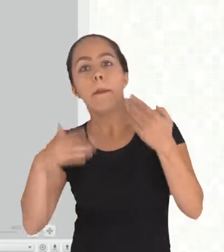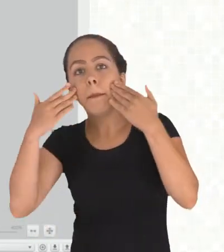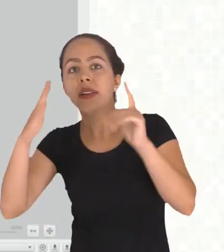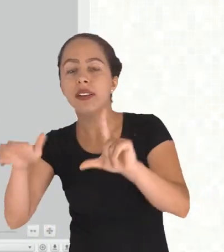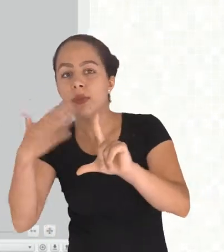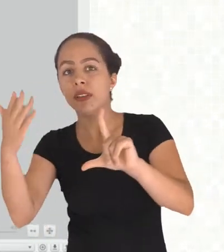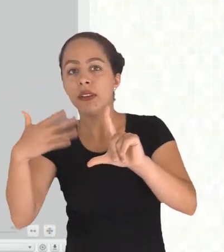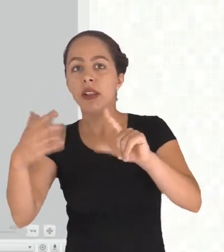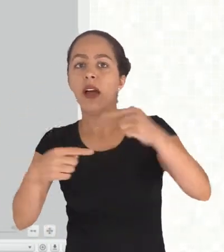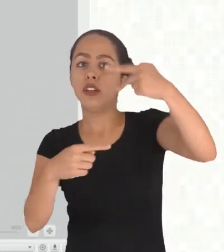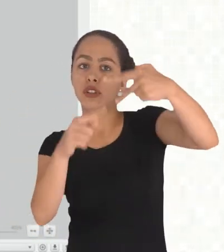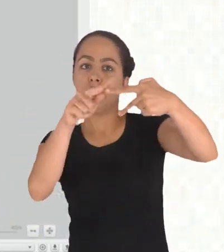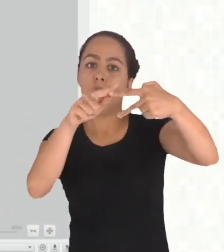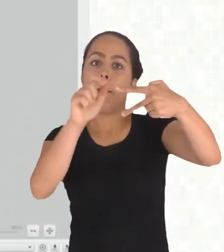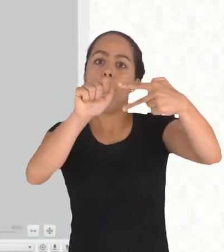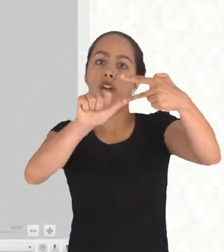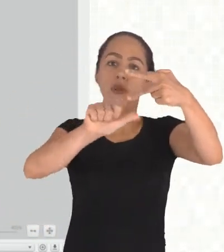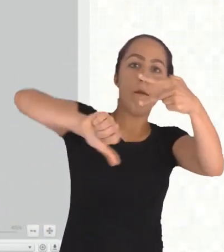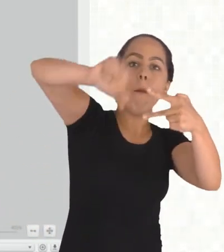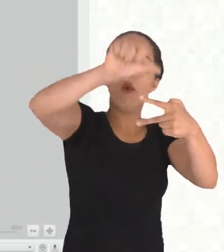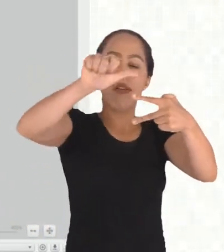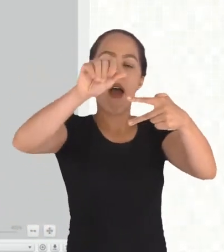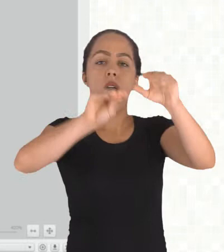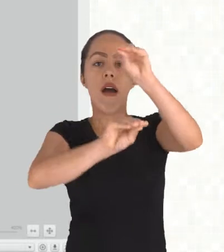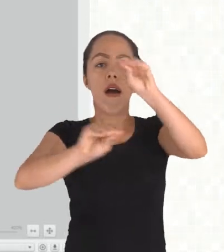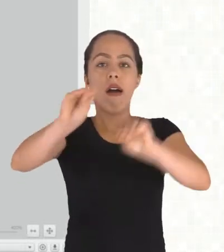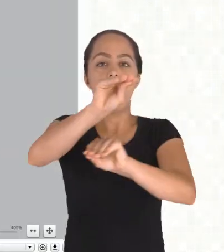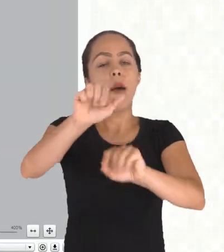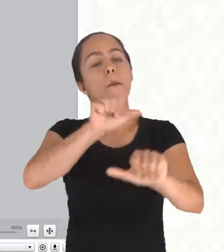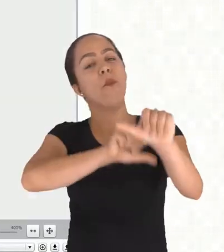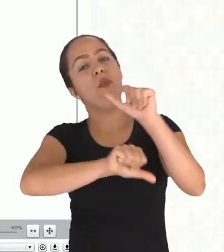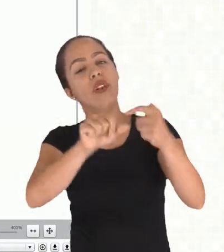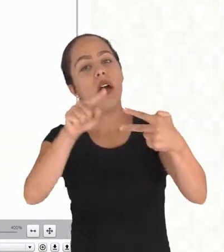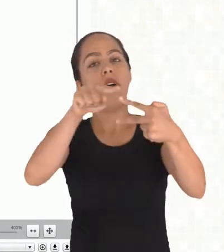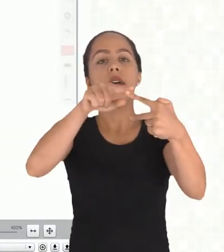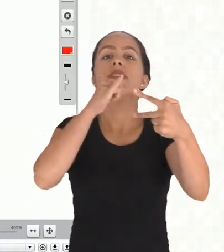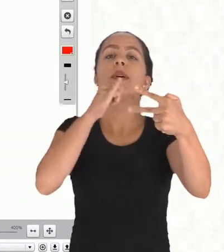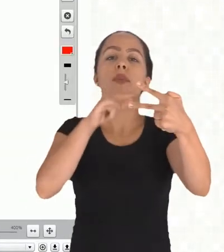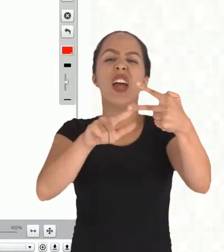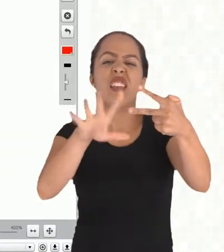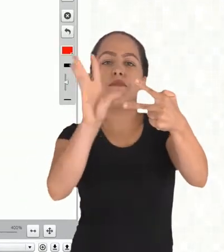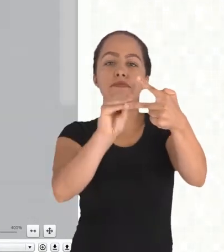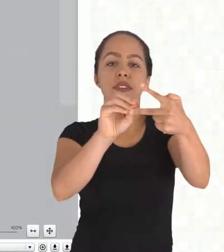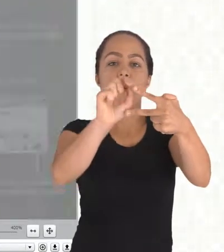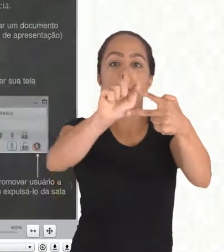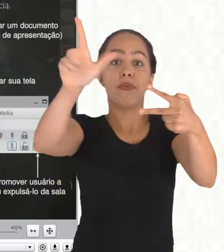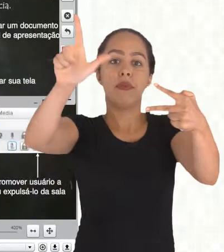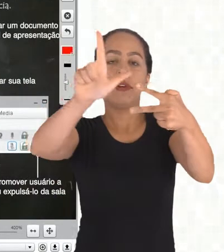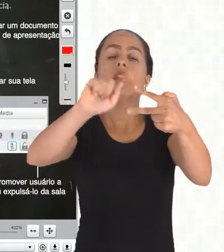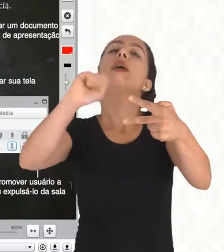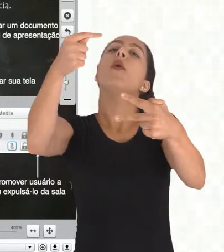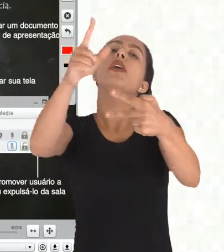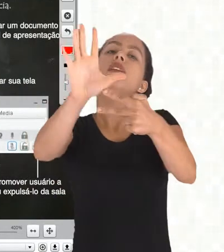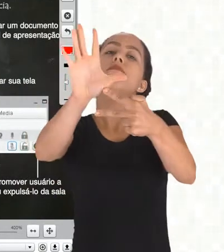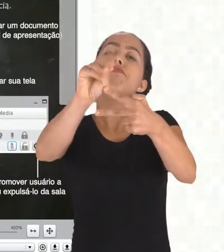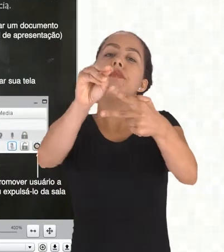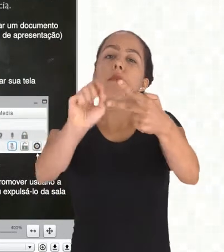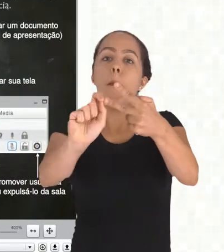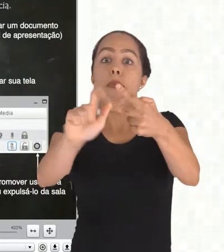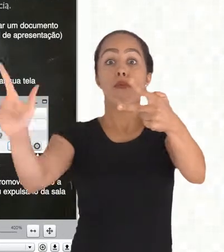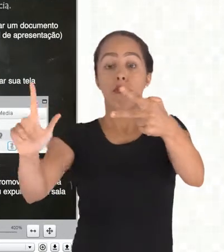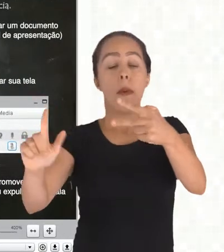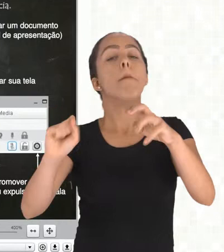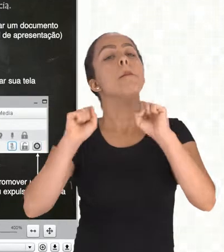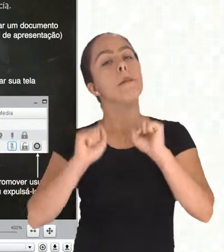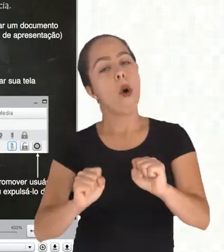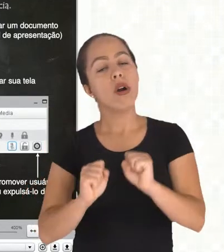exemplo se eu quiser voltar para aquela apresentação que estava aqui anteriormente é só eu clicar em mostrar ele volta para aquela apresentação então qual é o ideal?